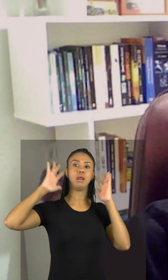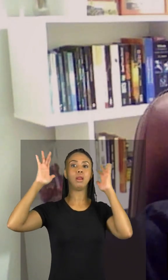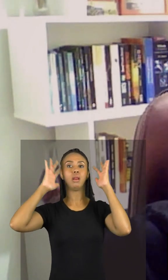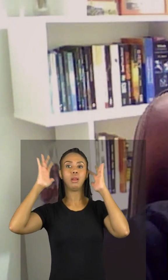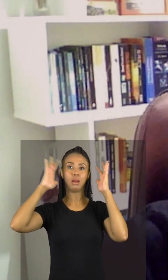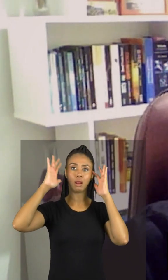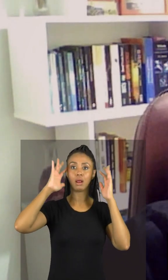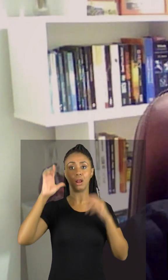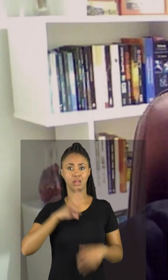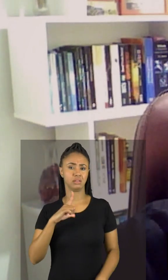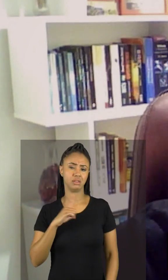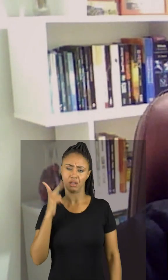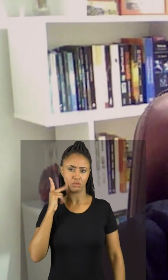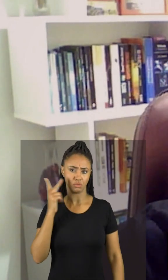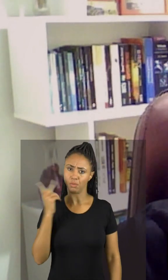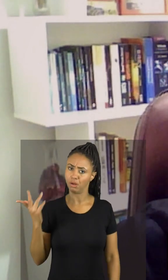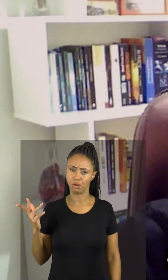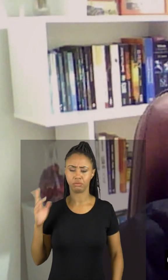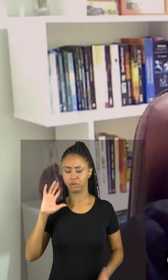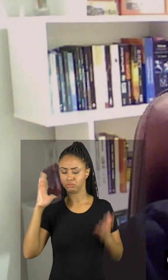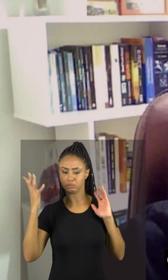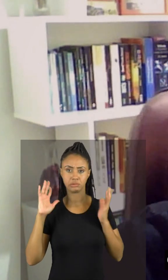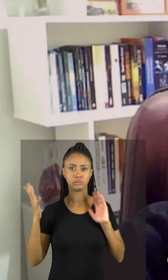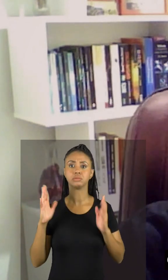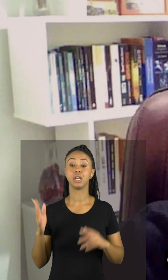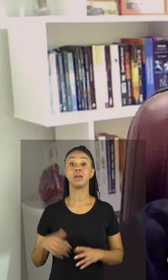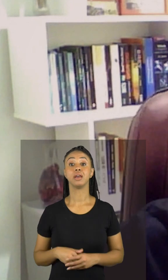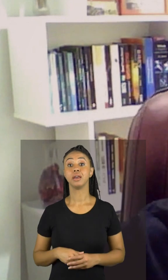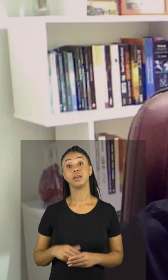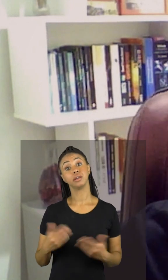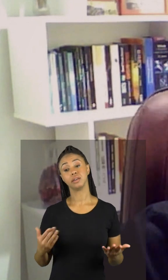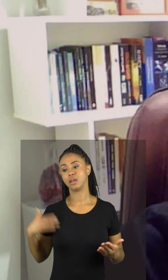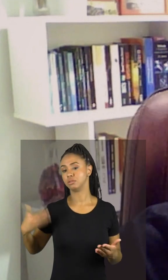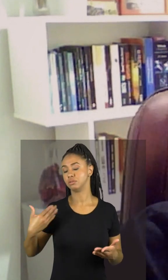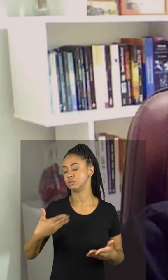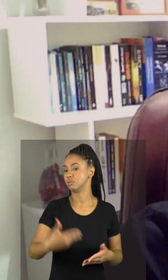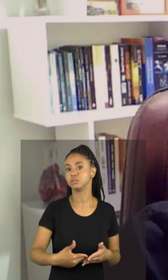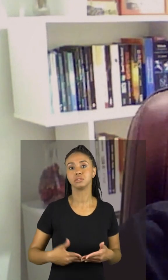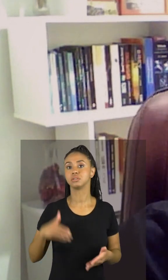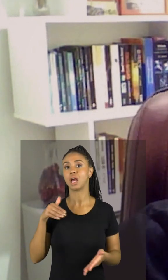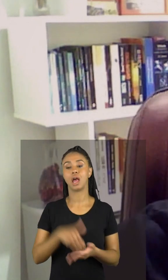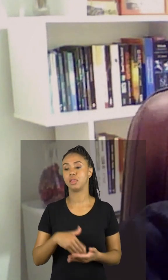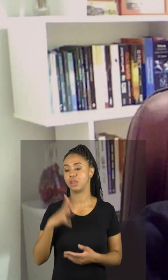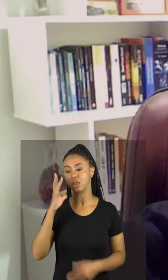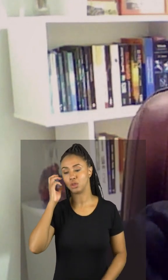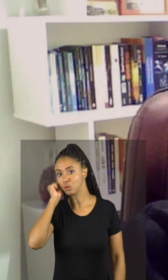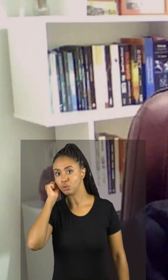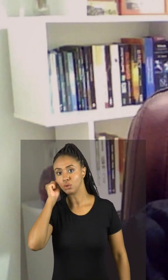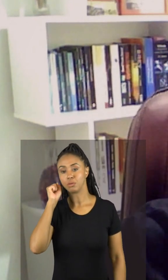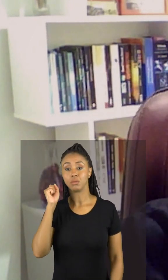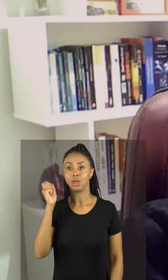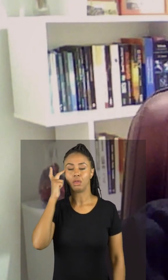que passam né na nossa mente que ficam ali na nossa cabeça e que nos acompanham até a nossa cama né